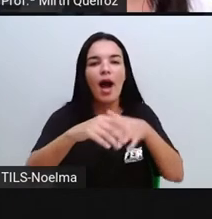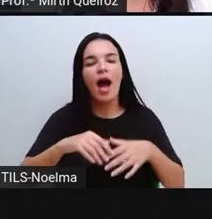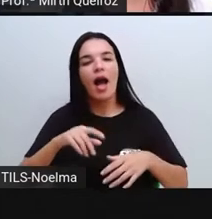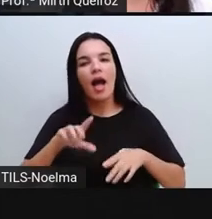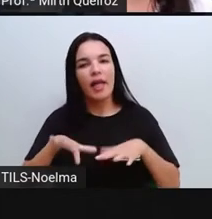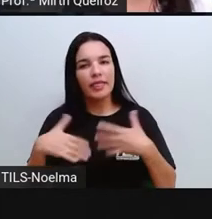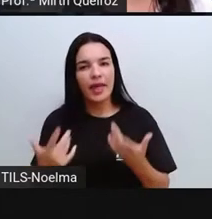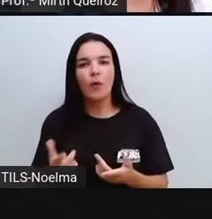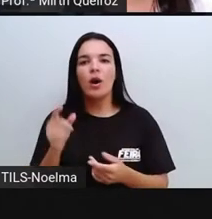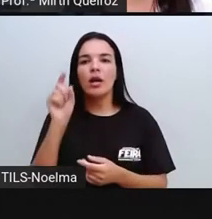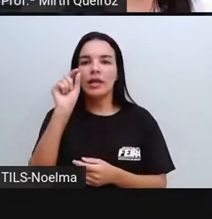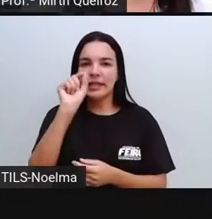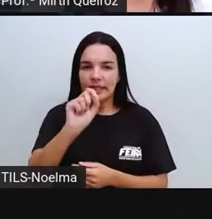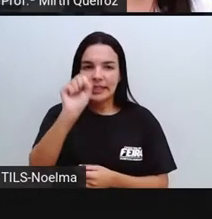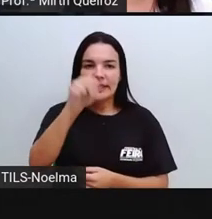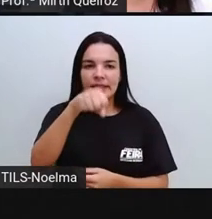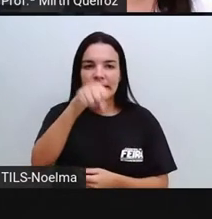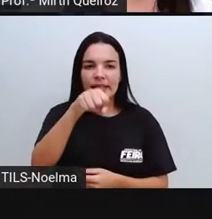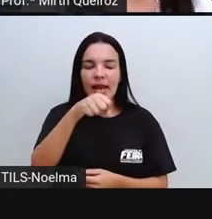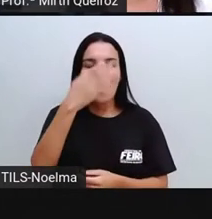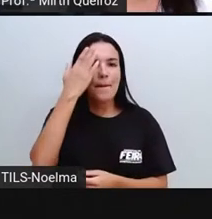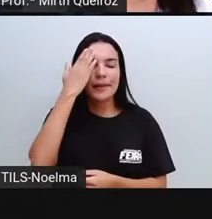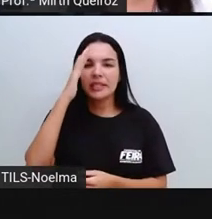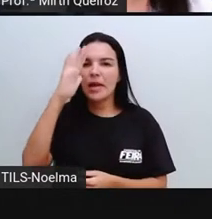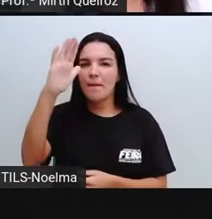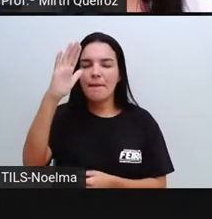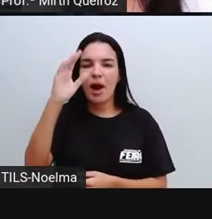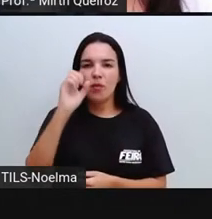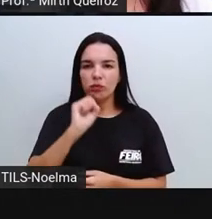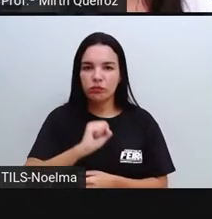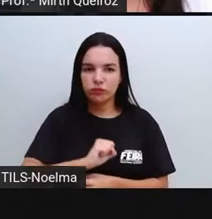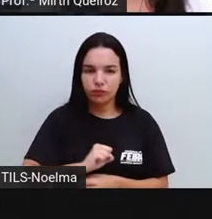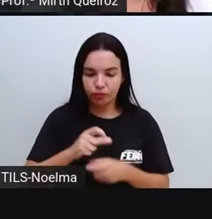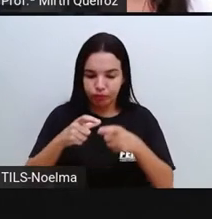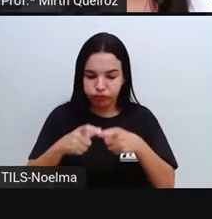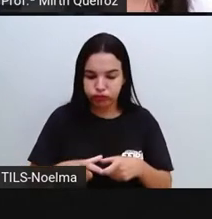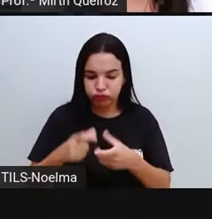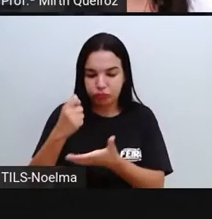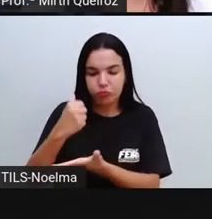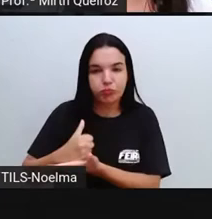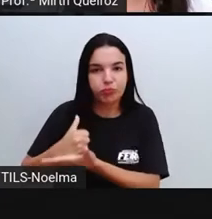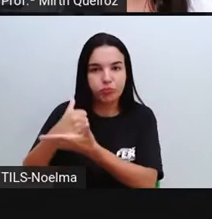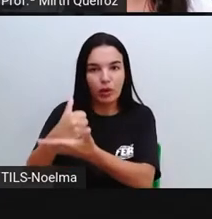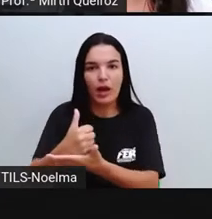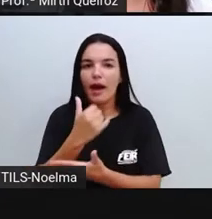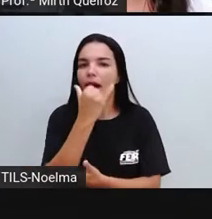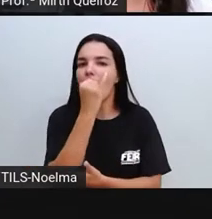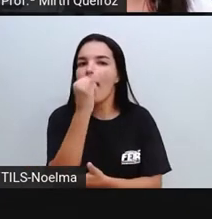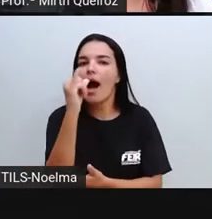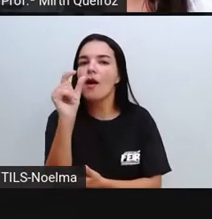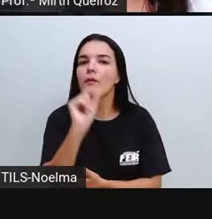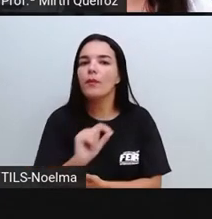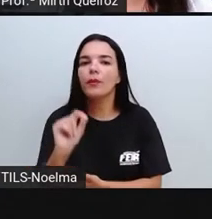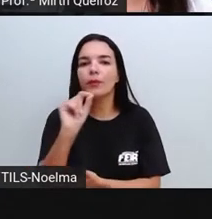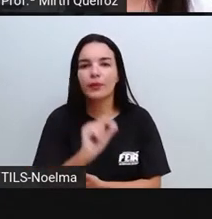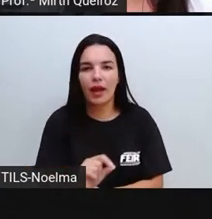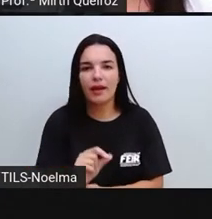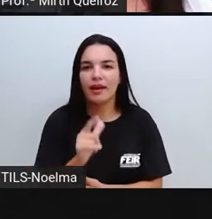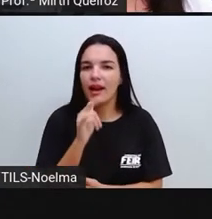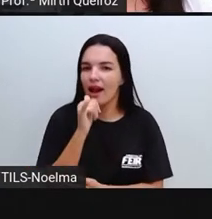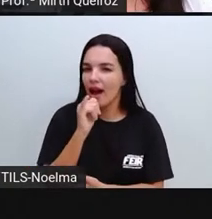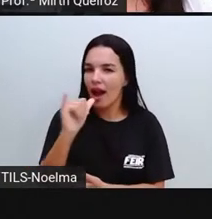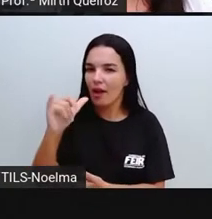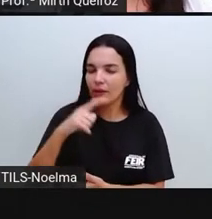Utiliza-se como principal fonte de energia elétrica a força das águas, né? A eletricidade gerada pelo recurso hidráulico